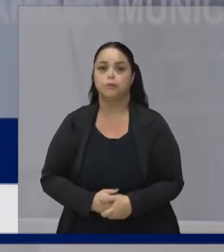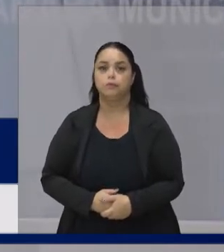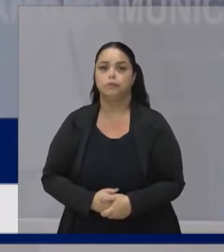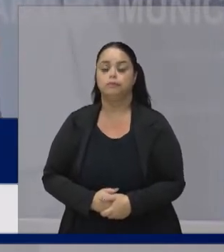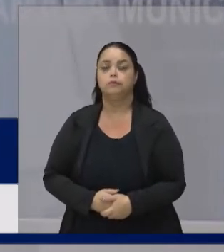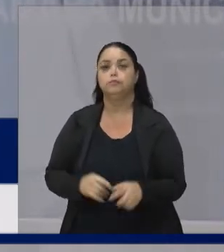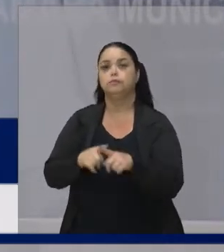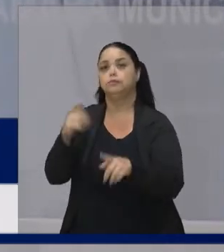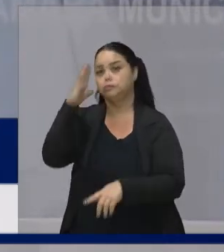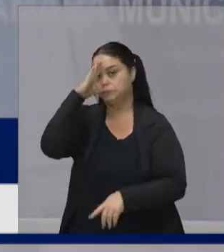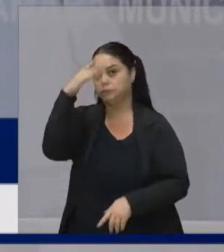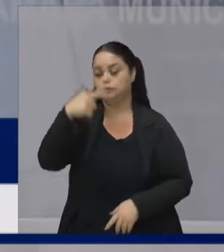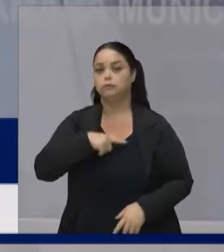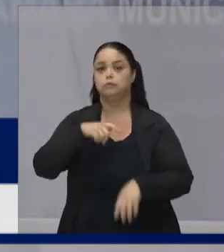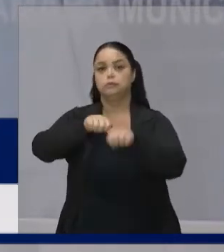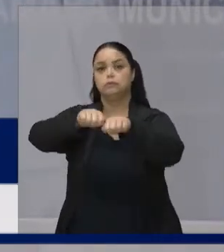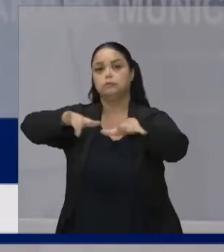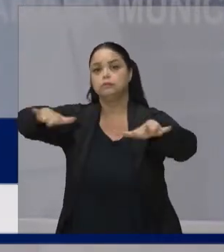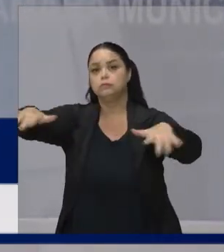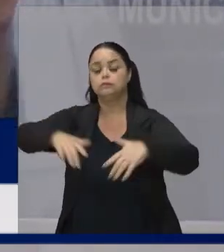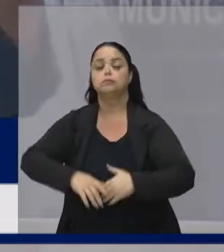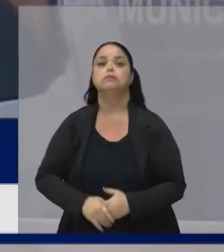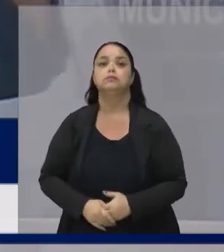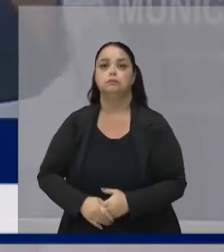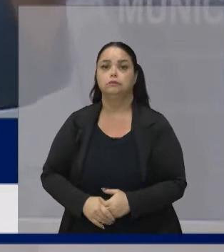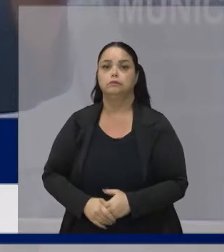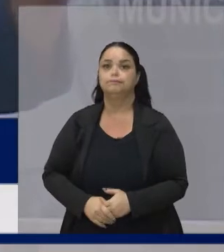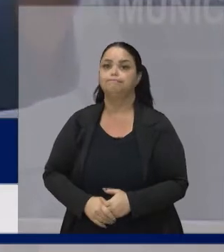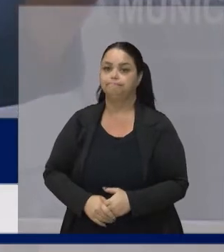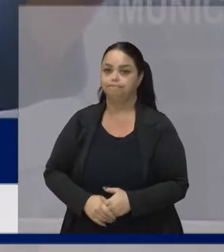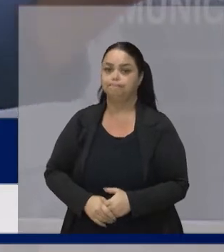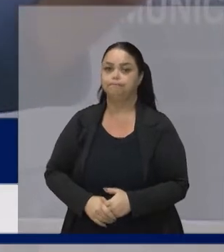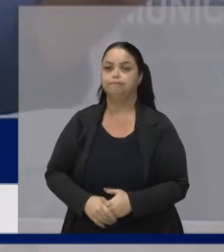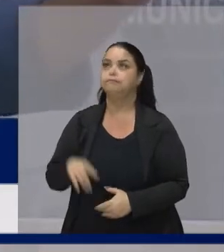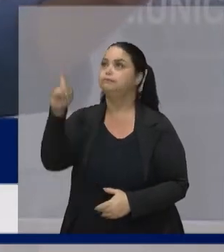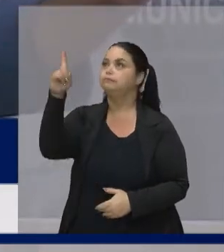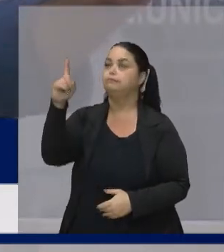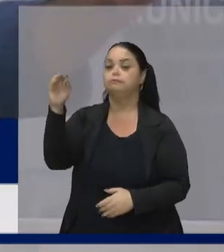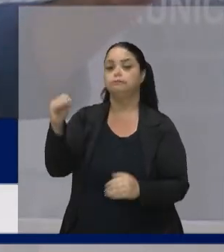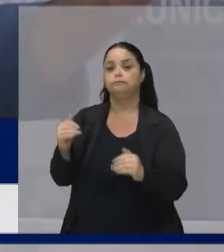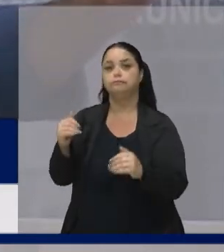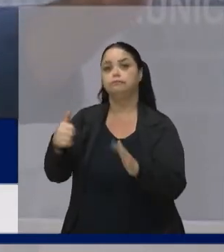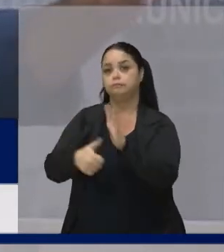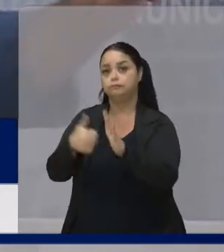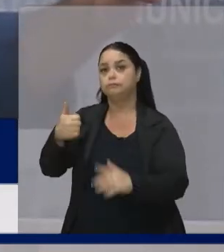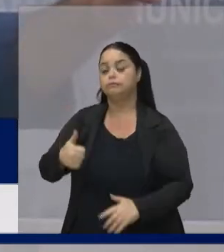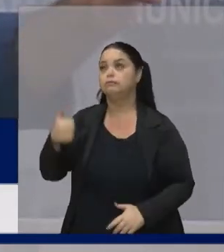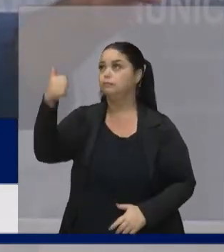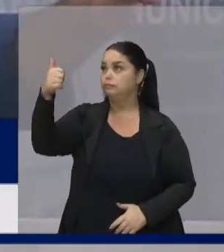Mas o principal Que eu transmito para eles É Deus em primeiro lugar Na nossa vida